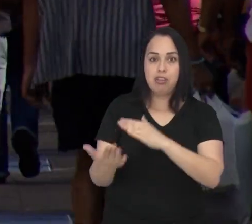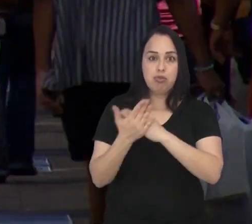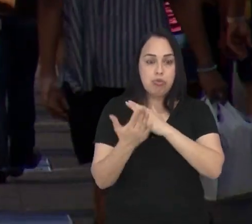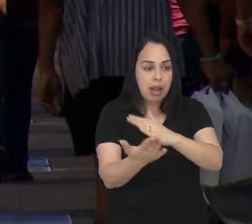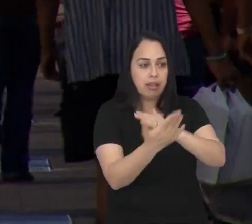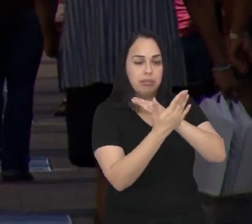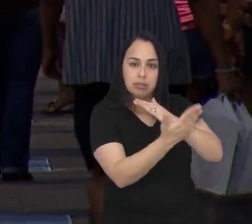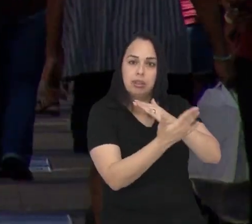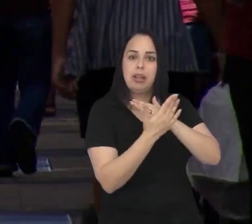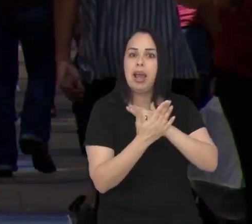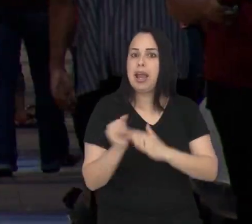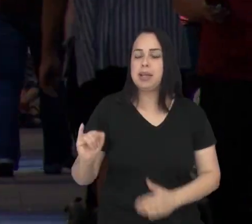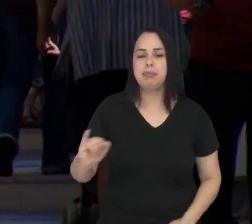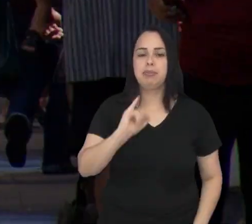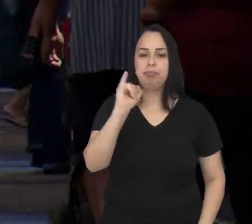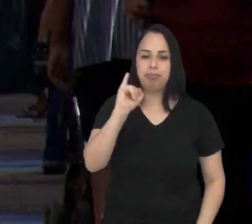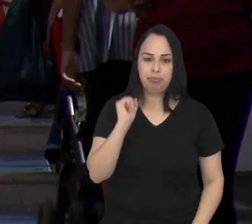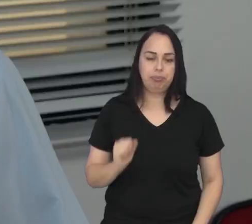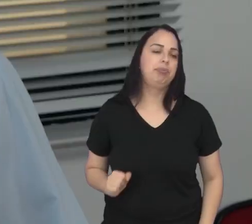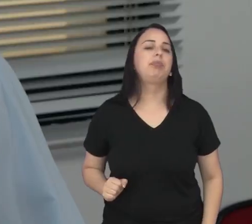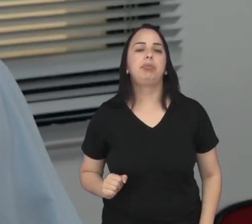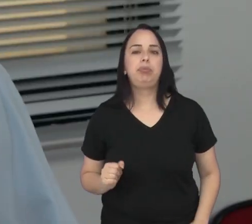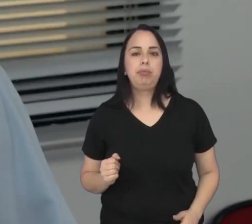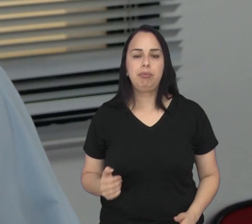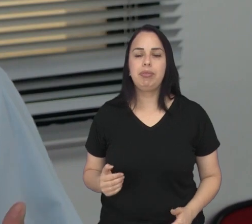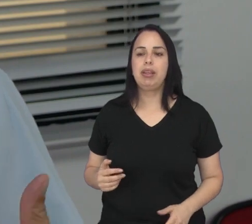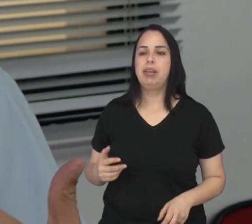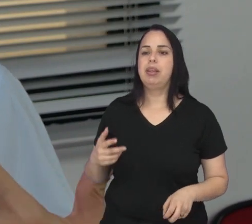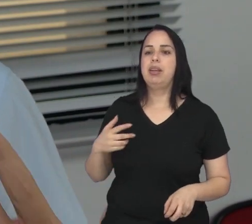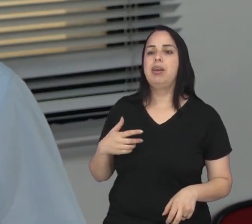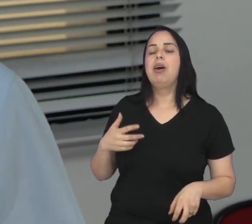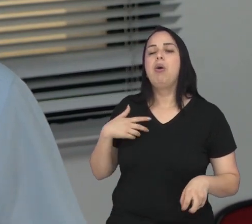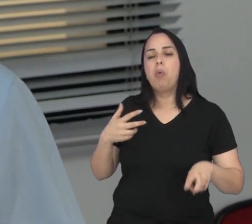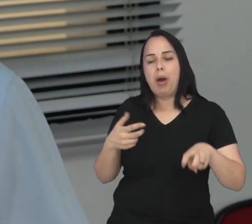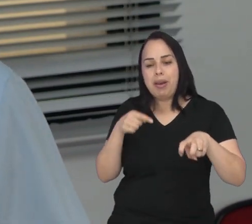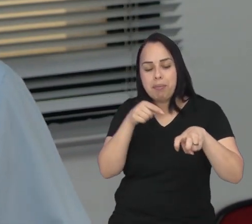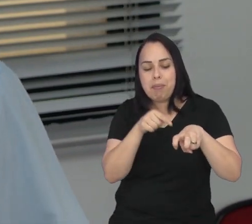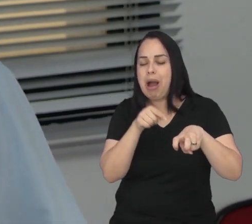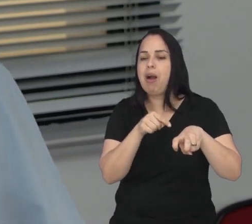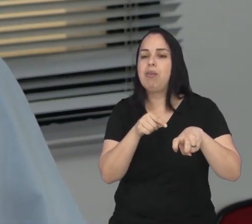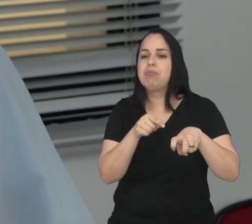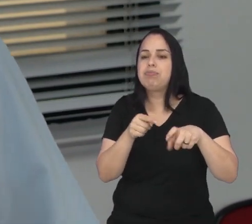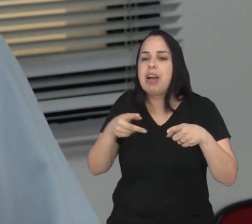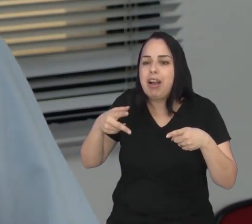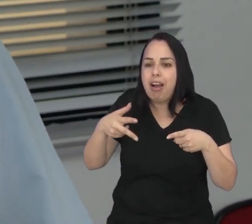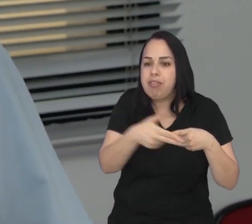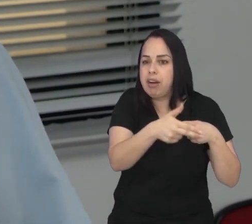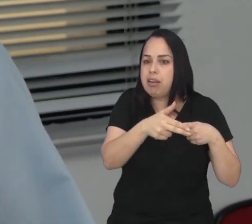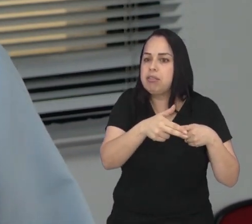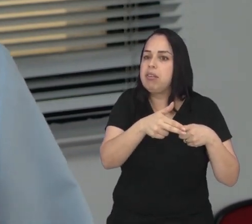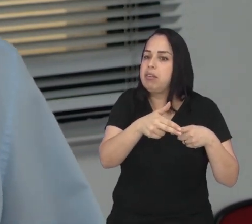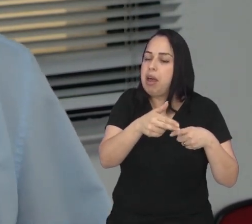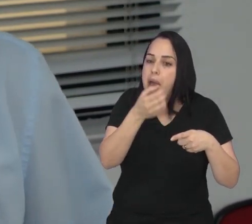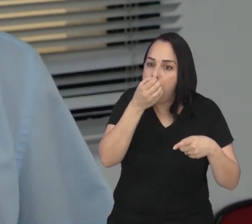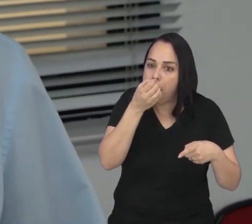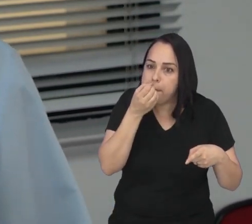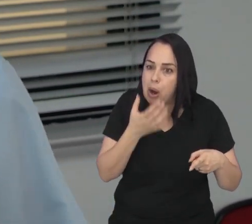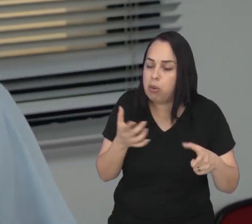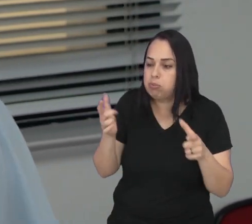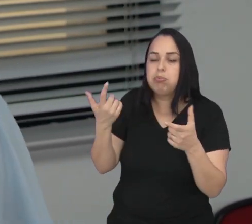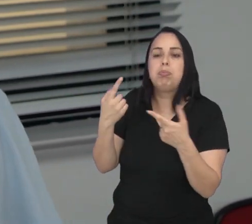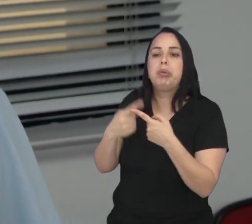na busca por soluções é essencial. Fazer a castração do seu animal, porque você só vai conseguir diminuir